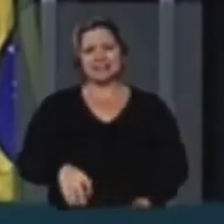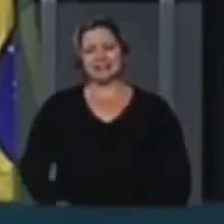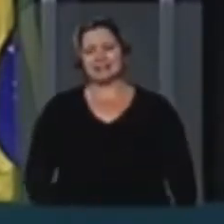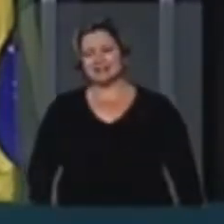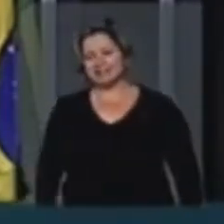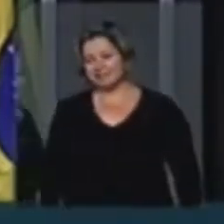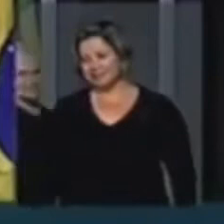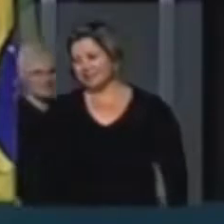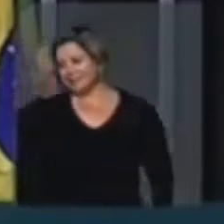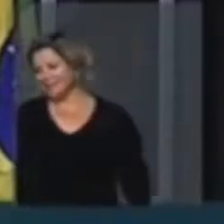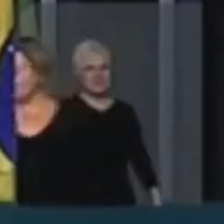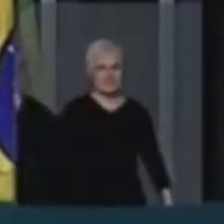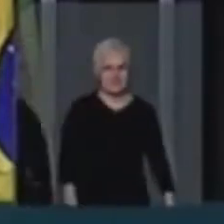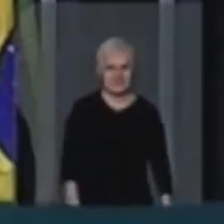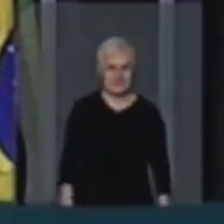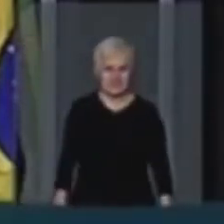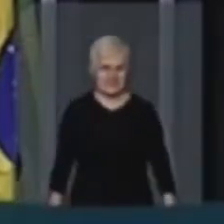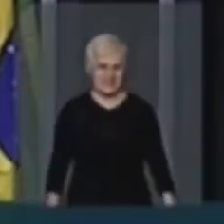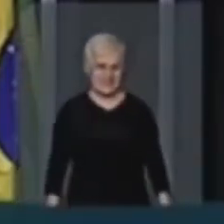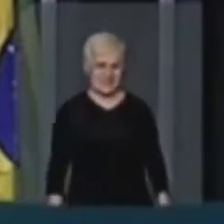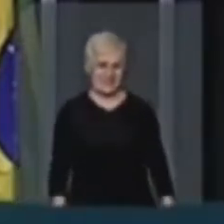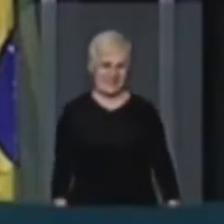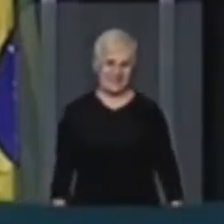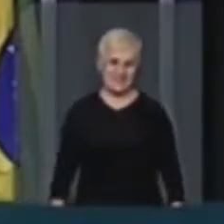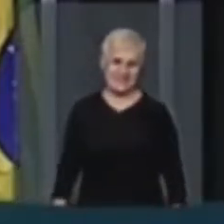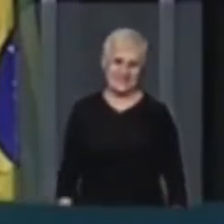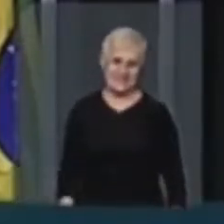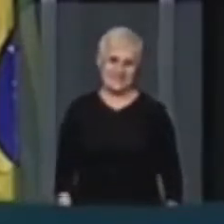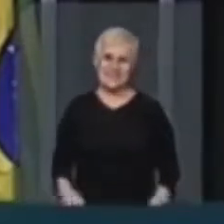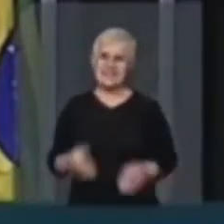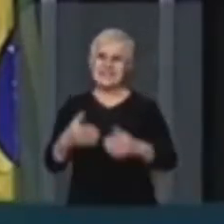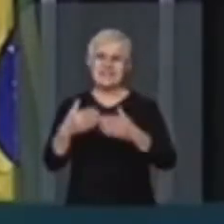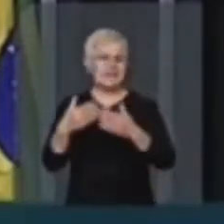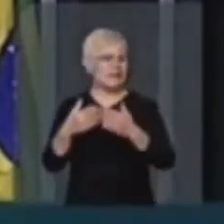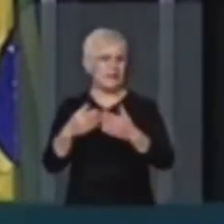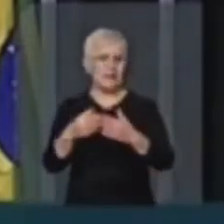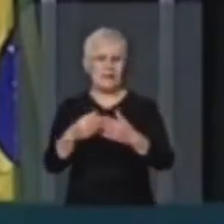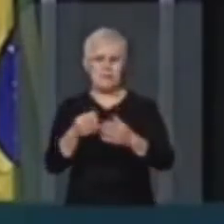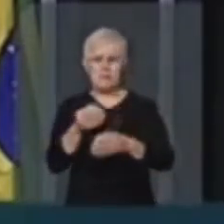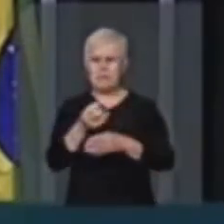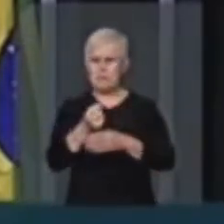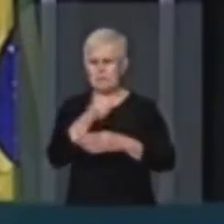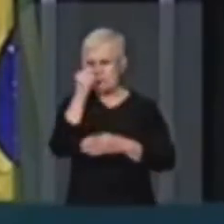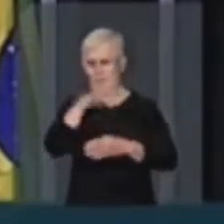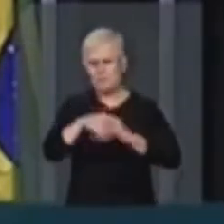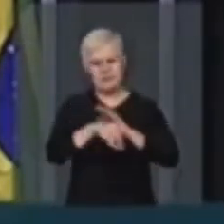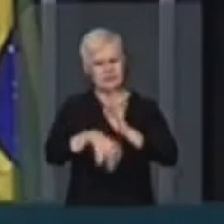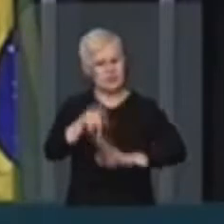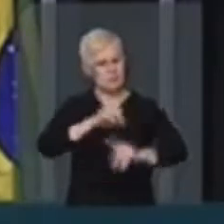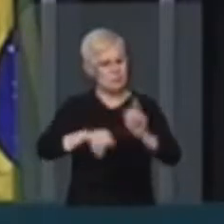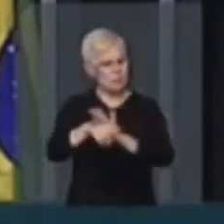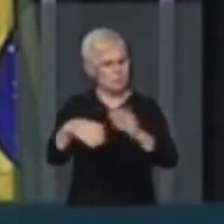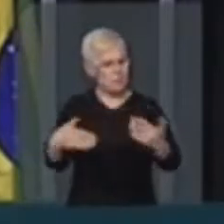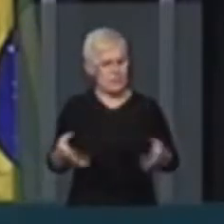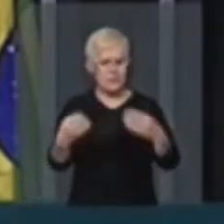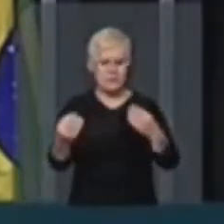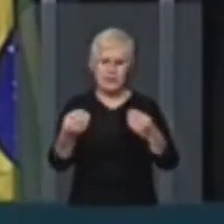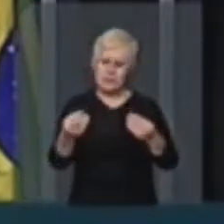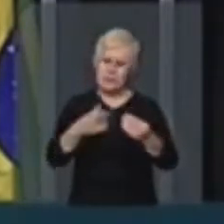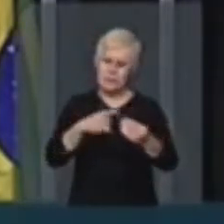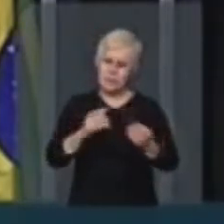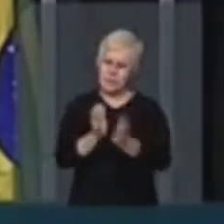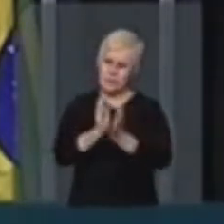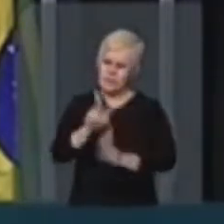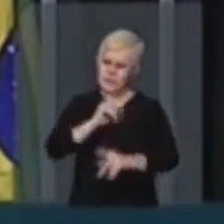Nordeste, pelo amor de Deus É uma covardia com a grande população de nordestinos Que ocupam posições